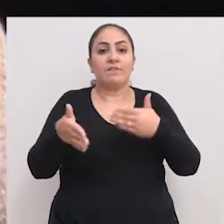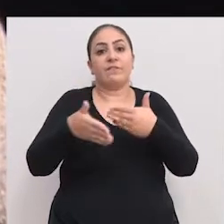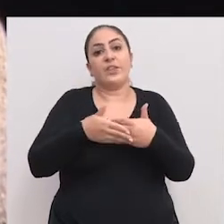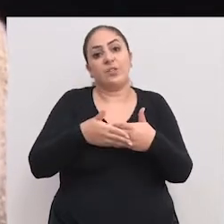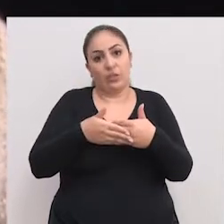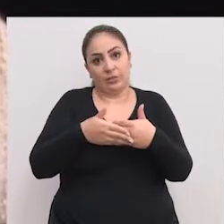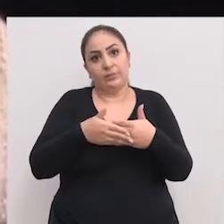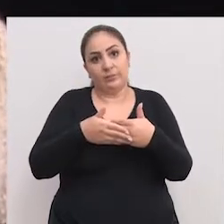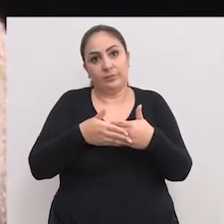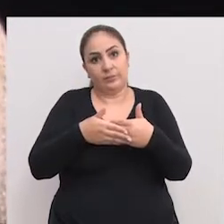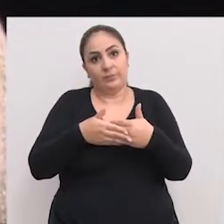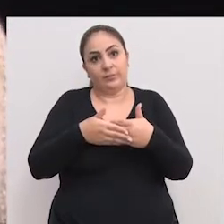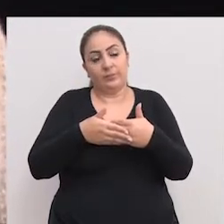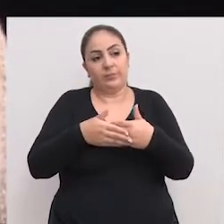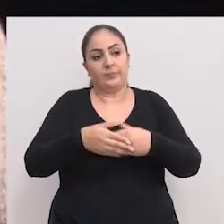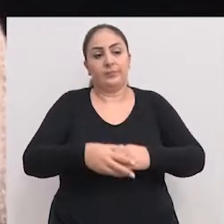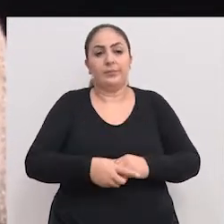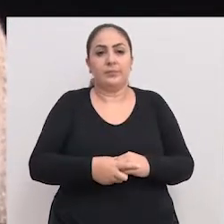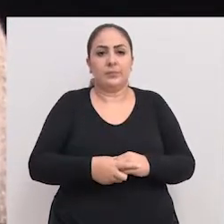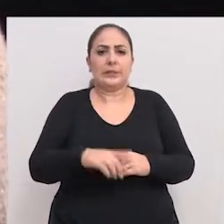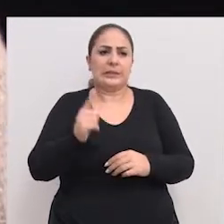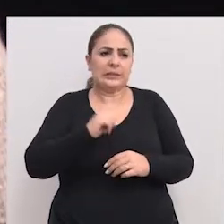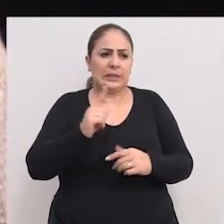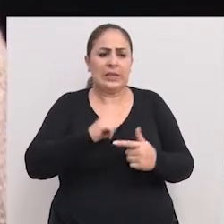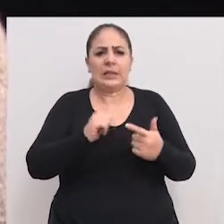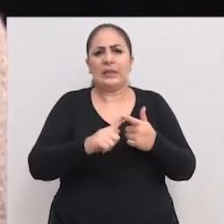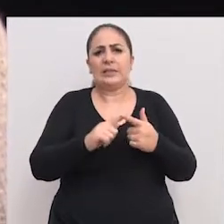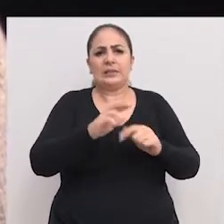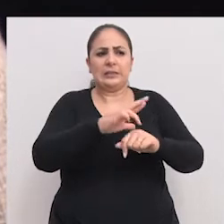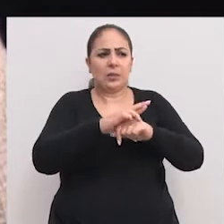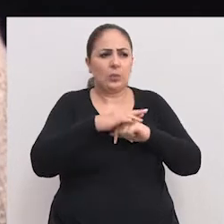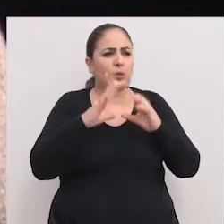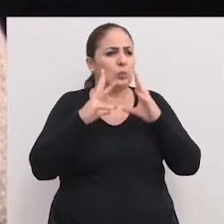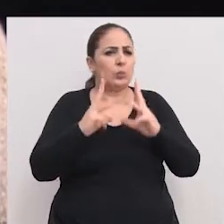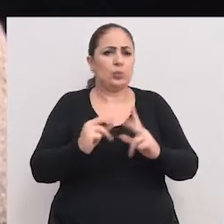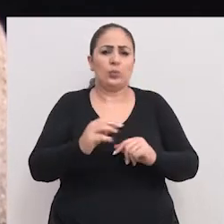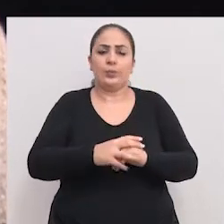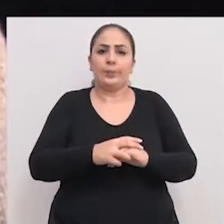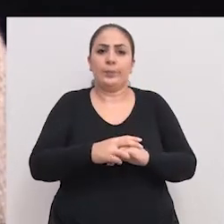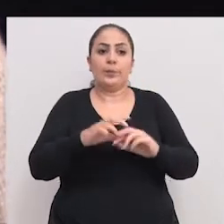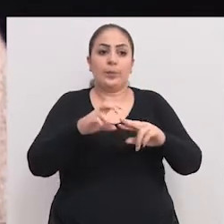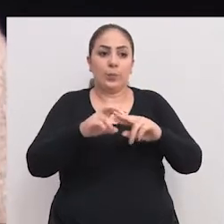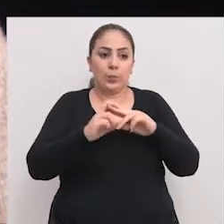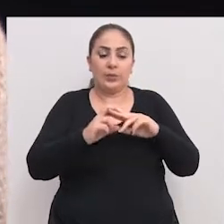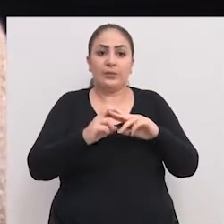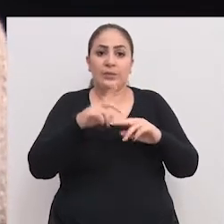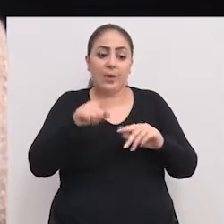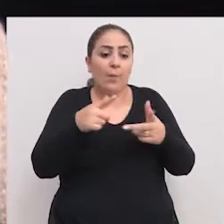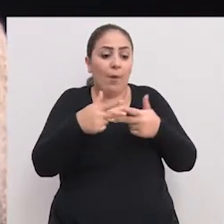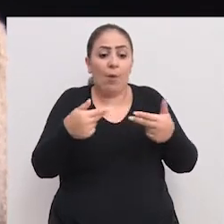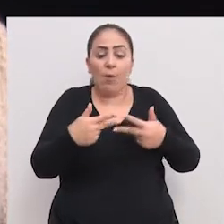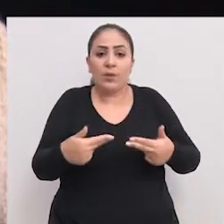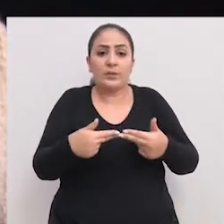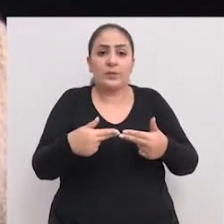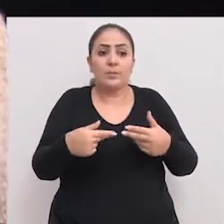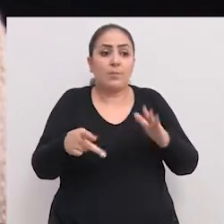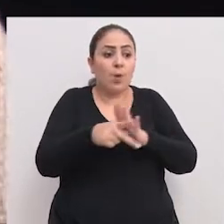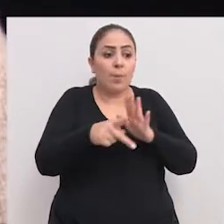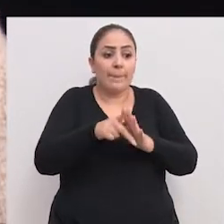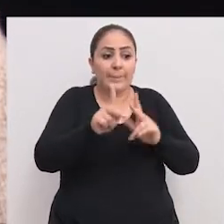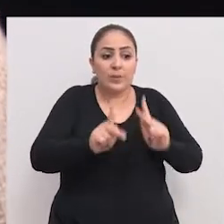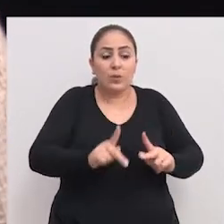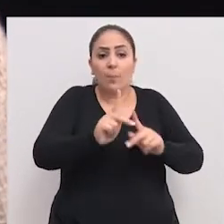condomínio fechado, com segurança, com tudo. Então, quer dizer, é algo